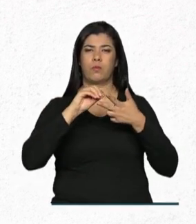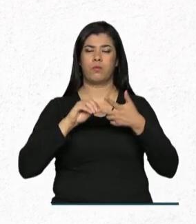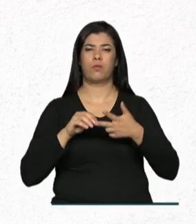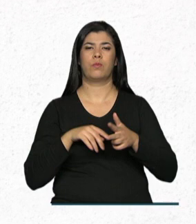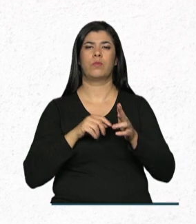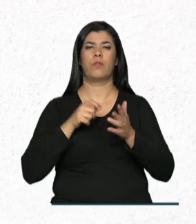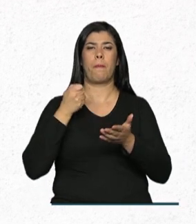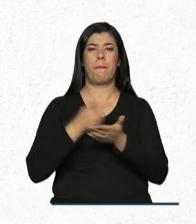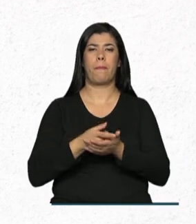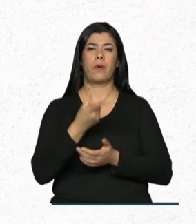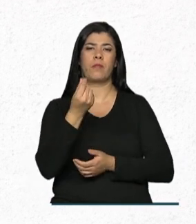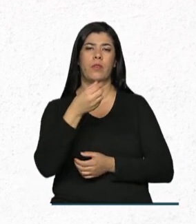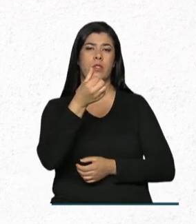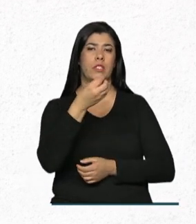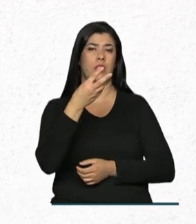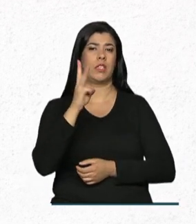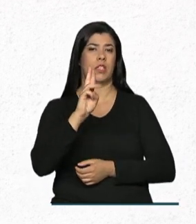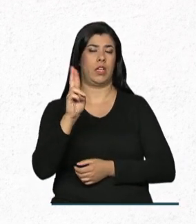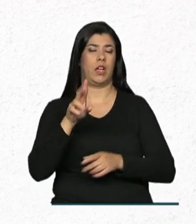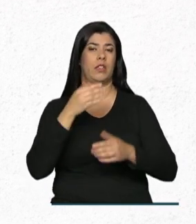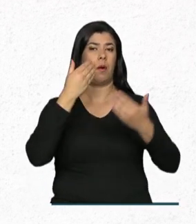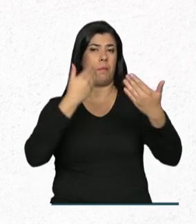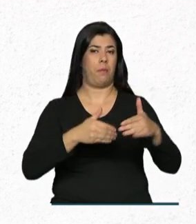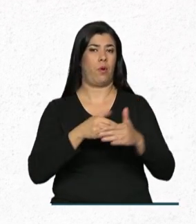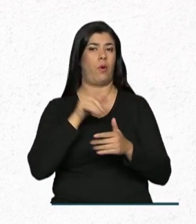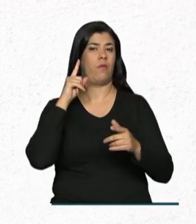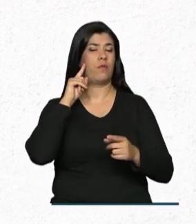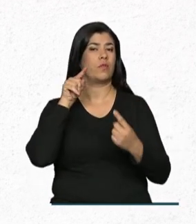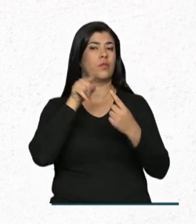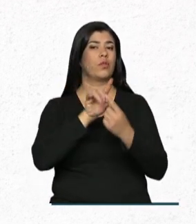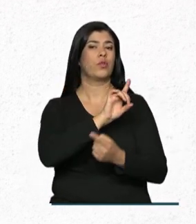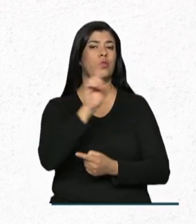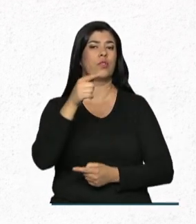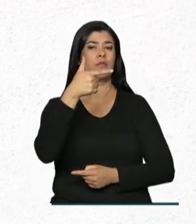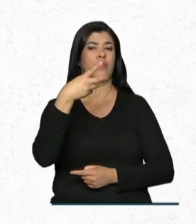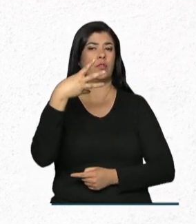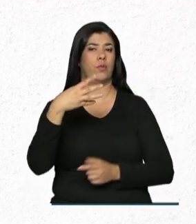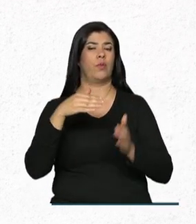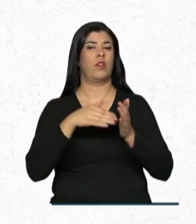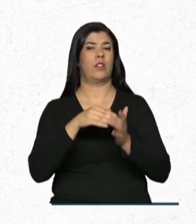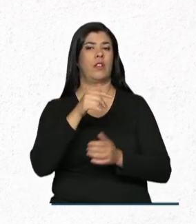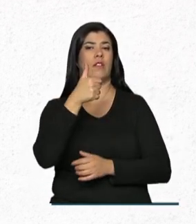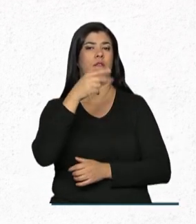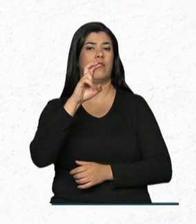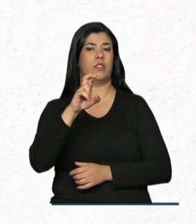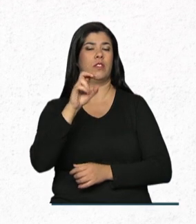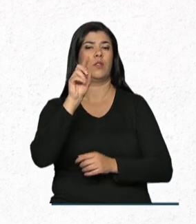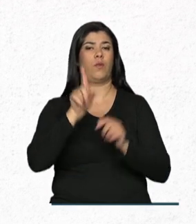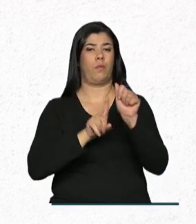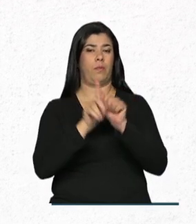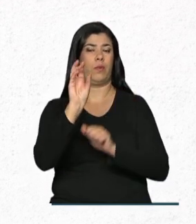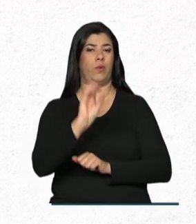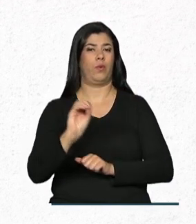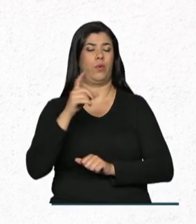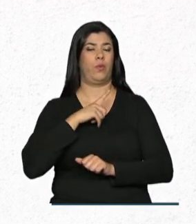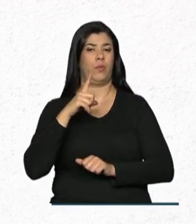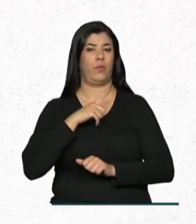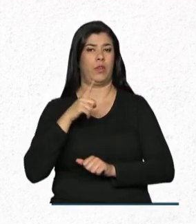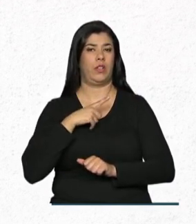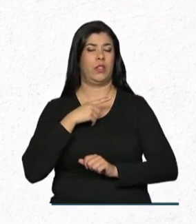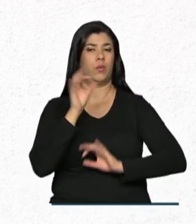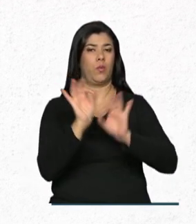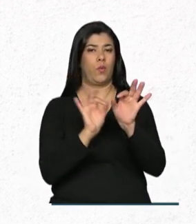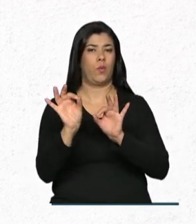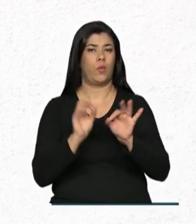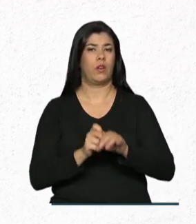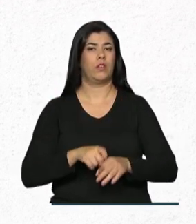taxa é de R$ 63,00. As provas estão previstas para os dias 24 e 25 de outubro. Elas serão constituídas de uma